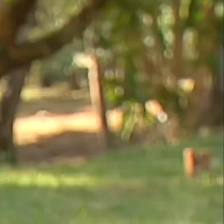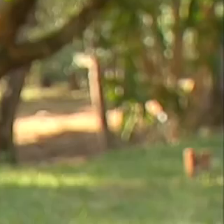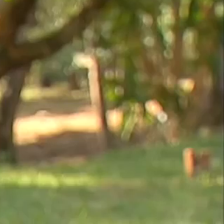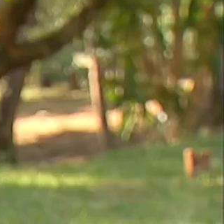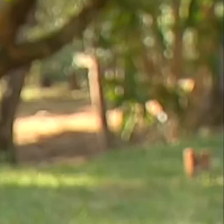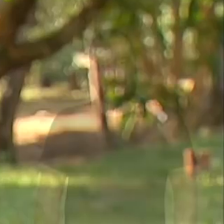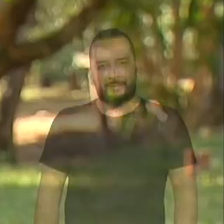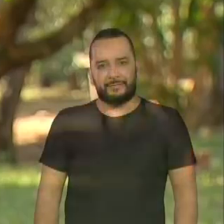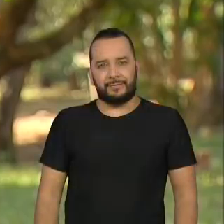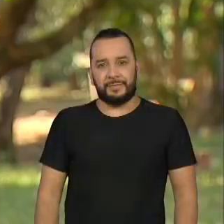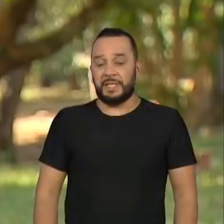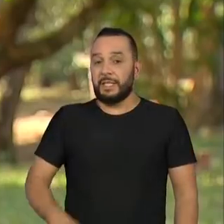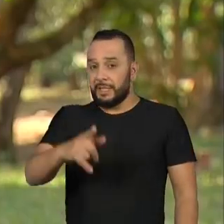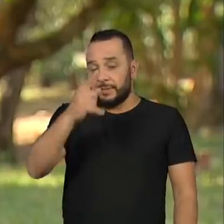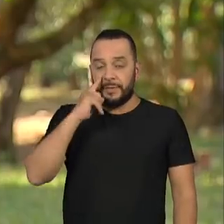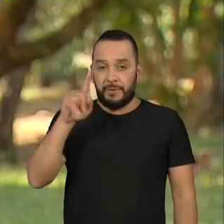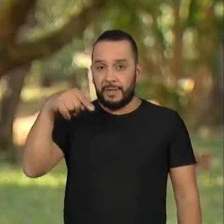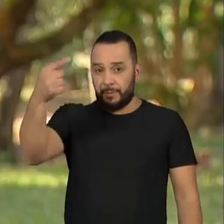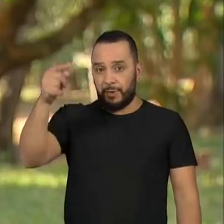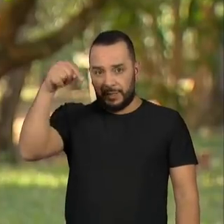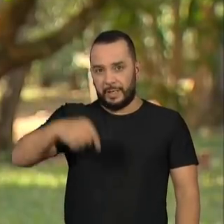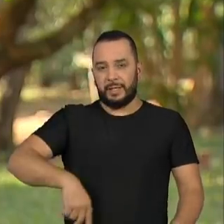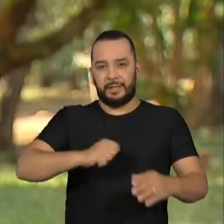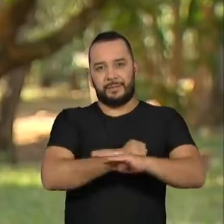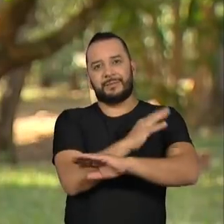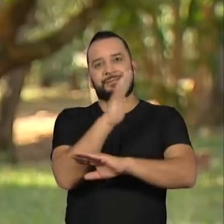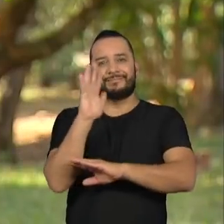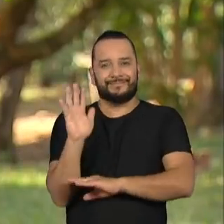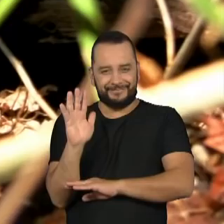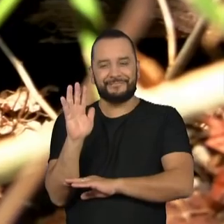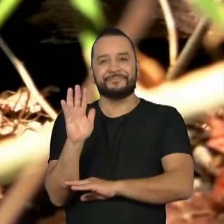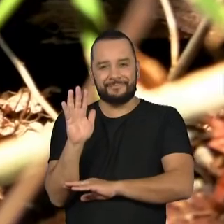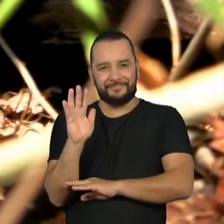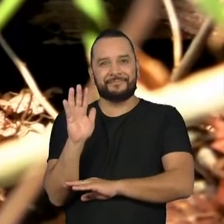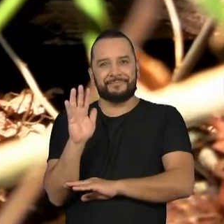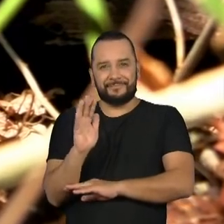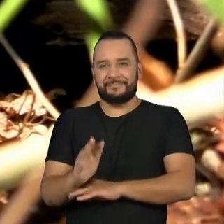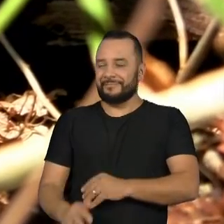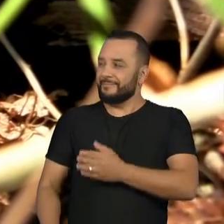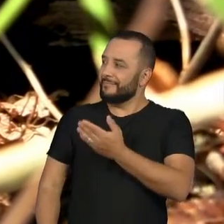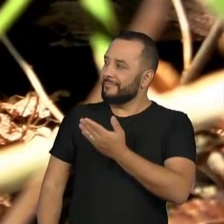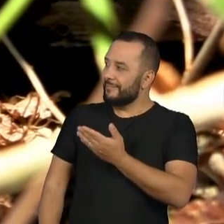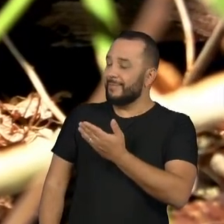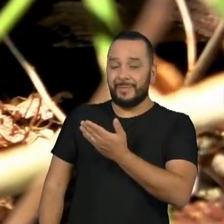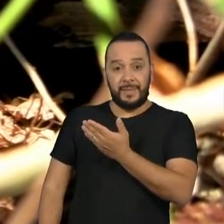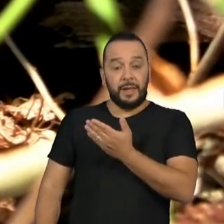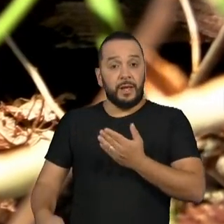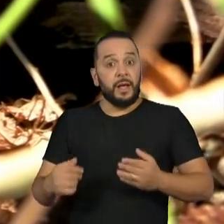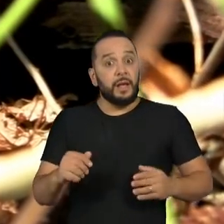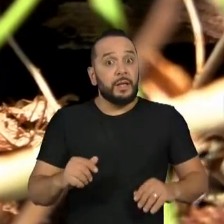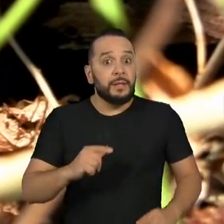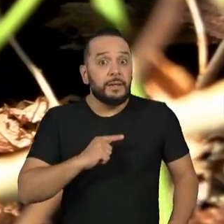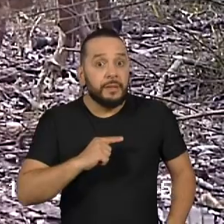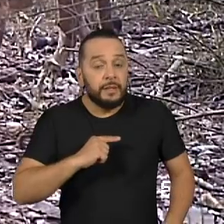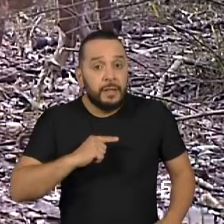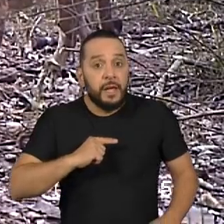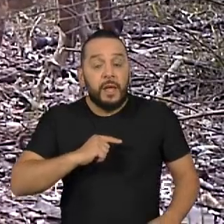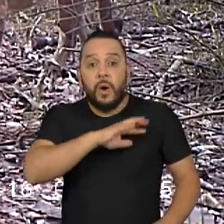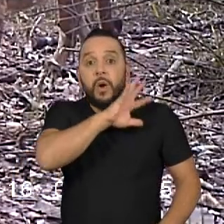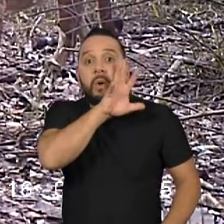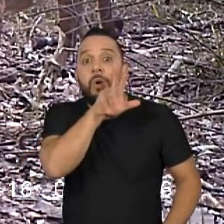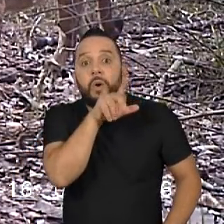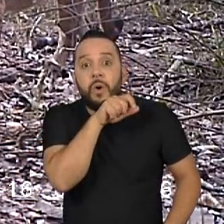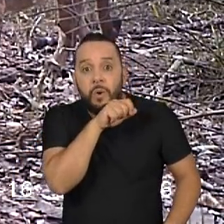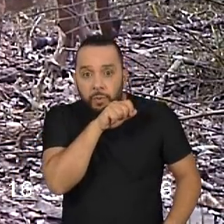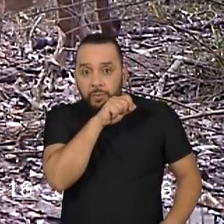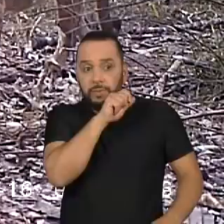E você vai ver a seguir aqui no Repórter Eco. A onça parda consegue se adaptar